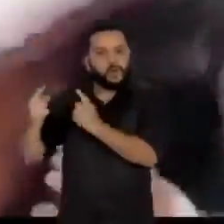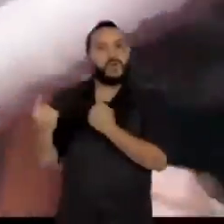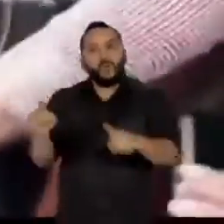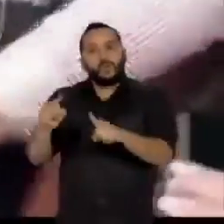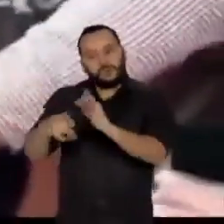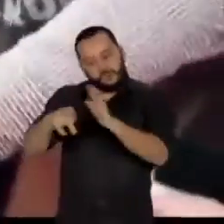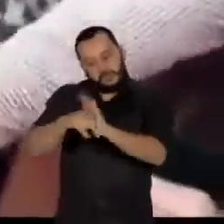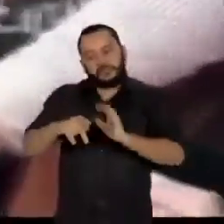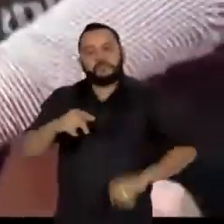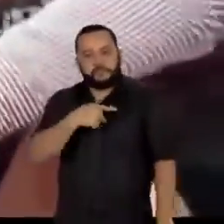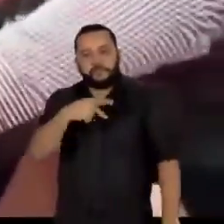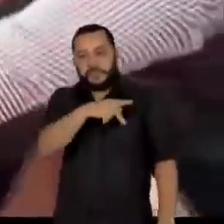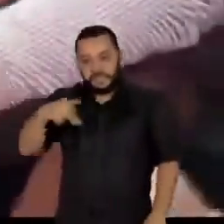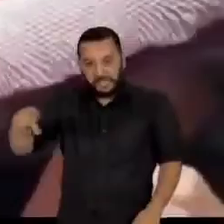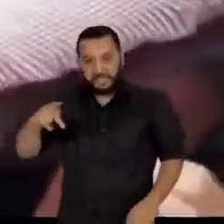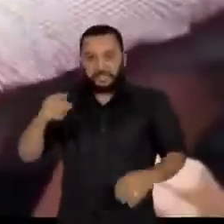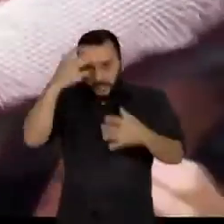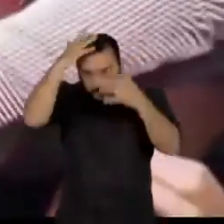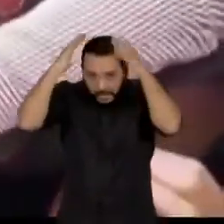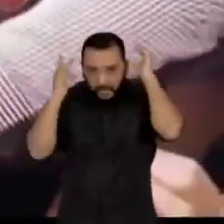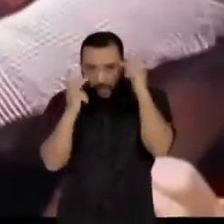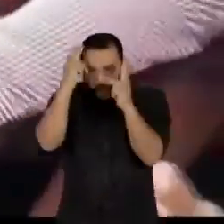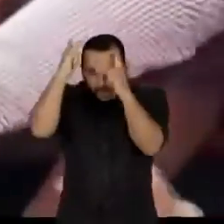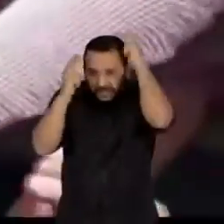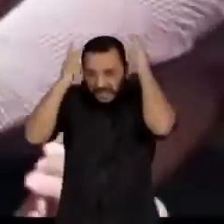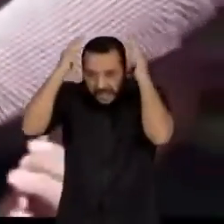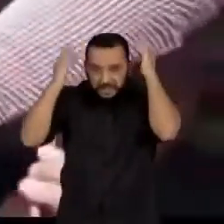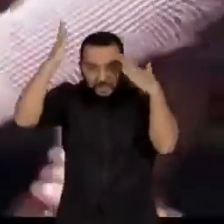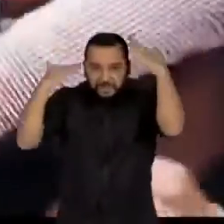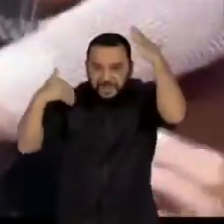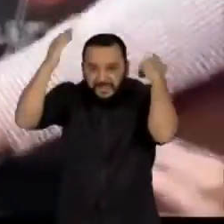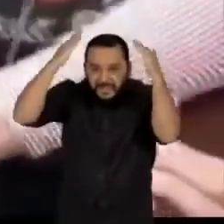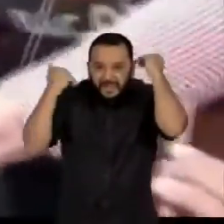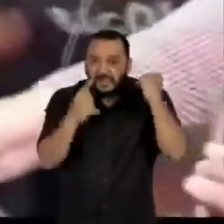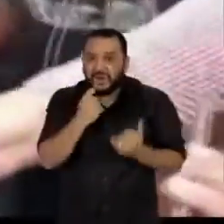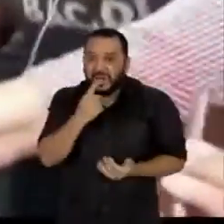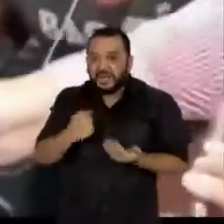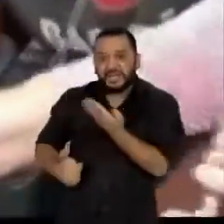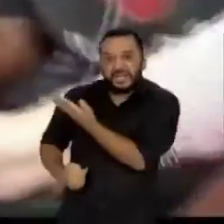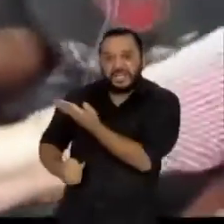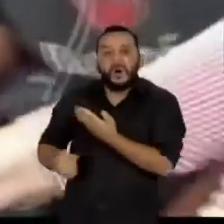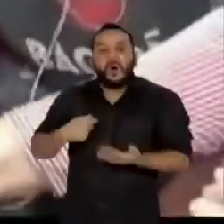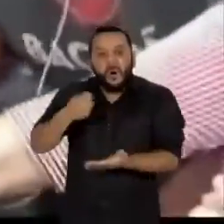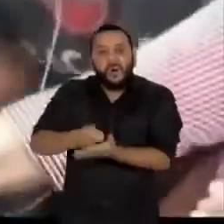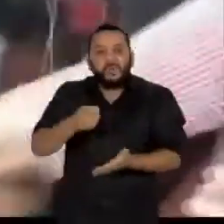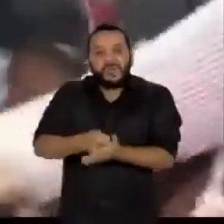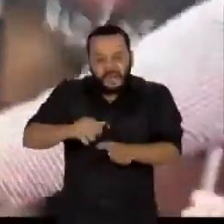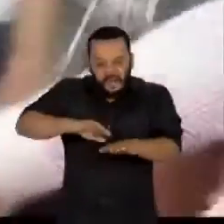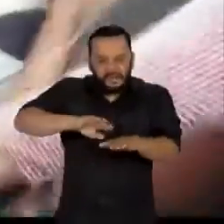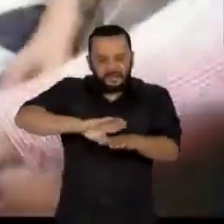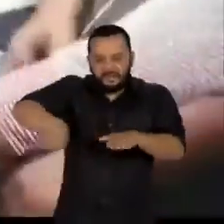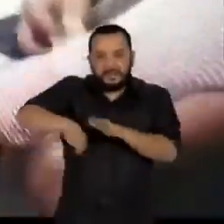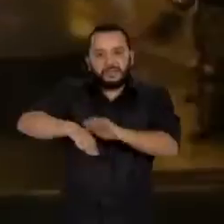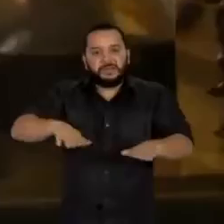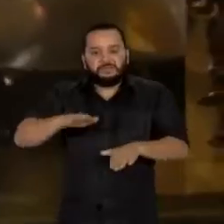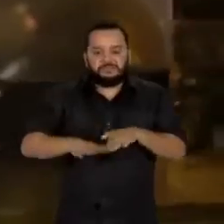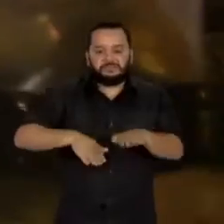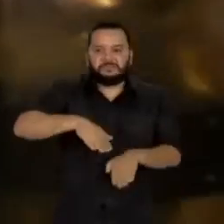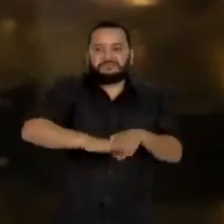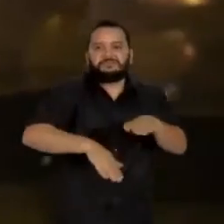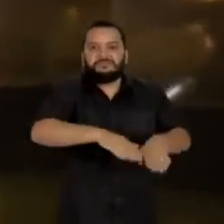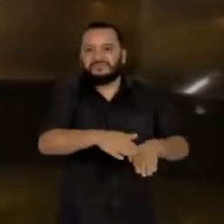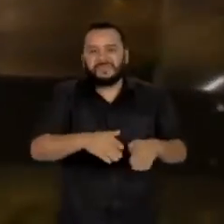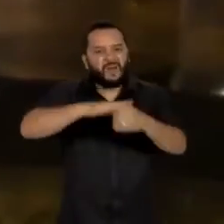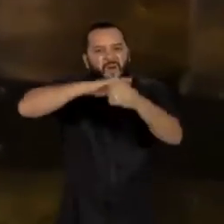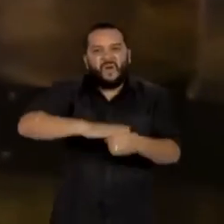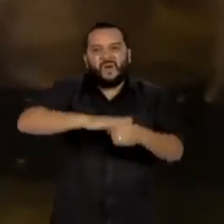Guzman teve o cabelo cortado, foi pintada de vermelho e obrigada a andar descalça por vários quarteirões. O